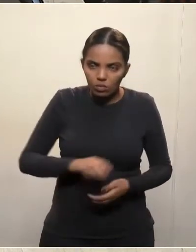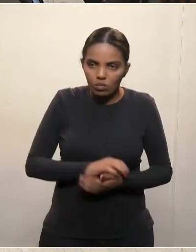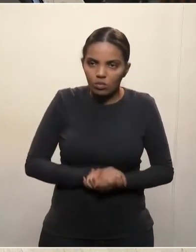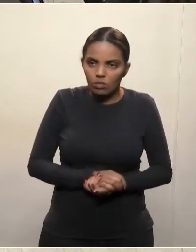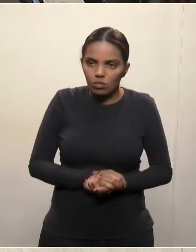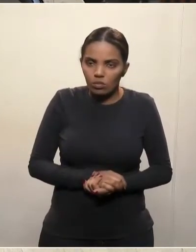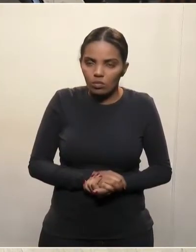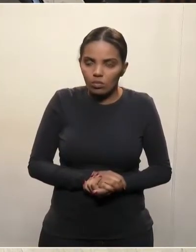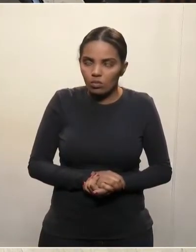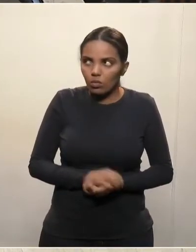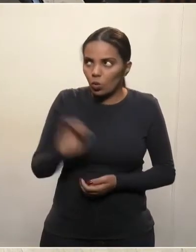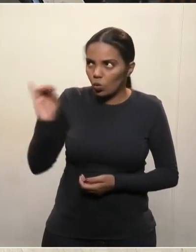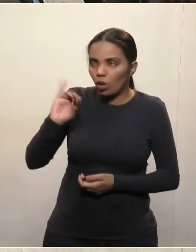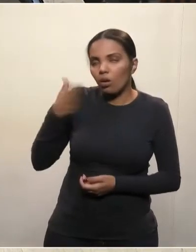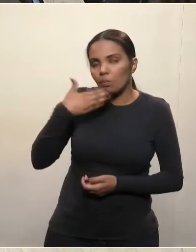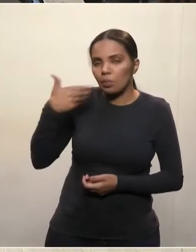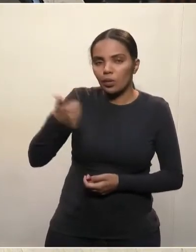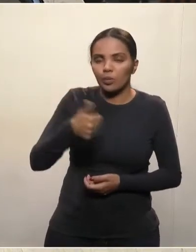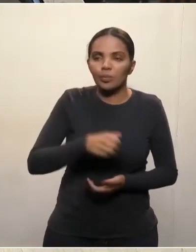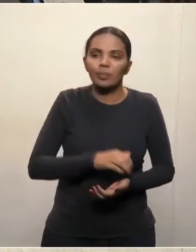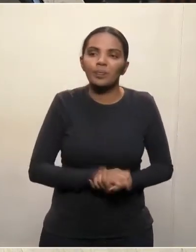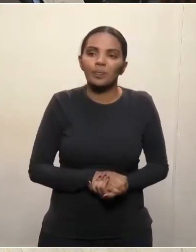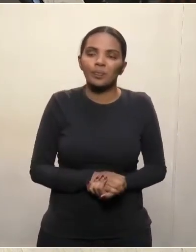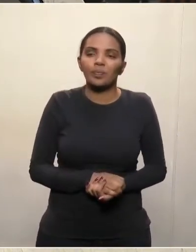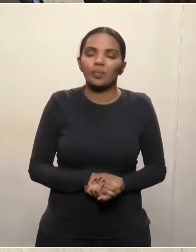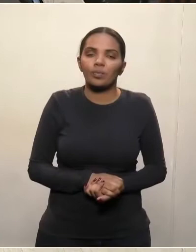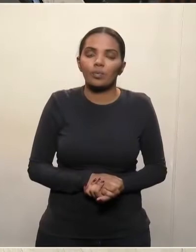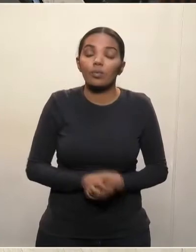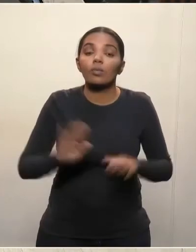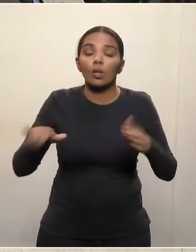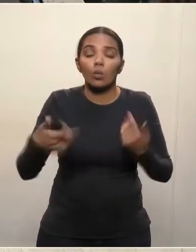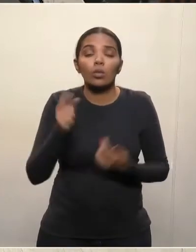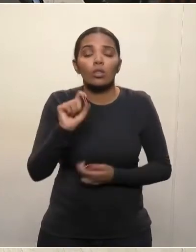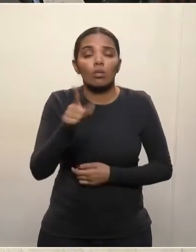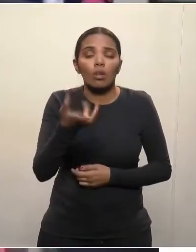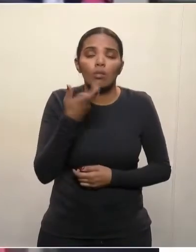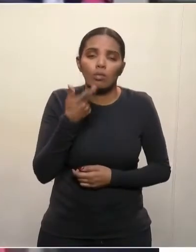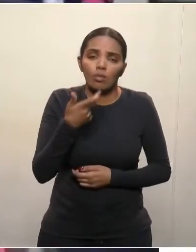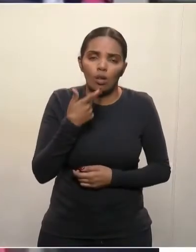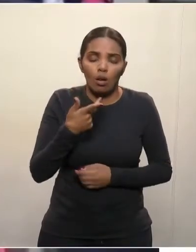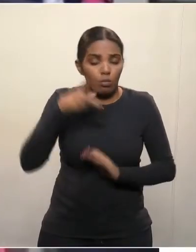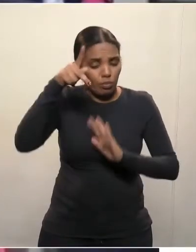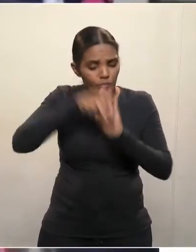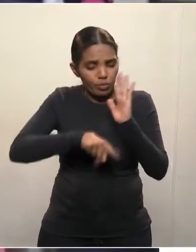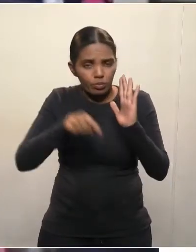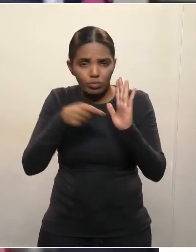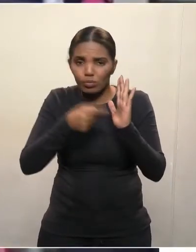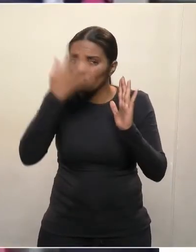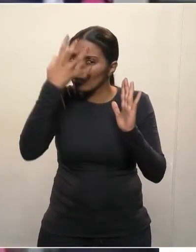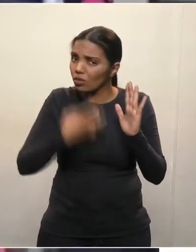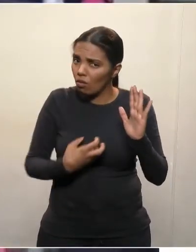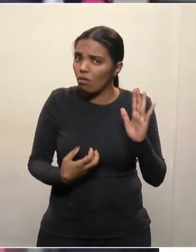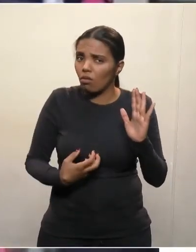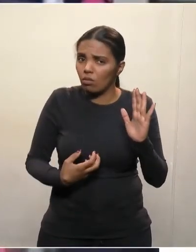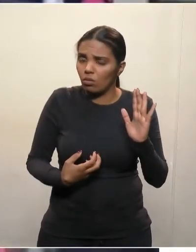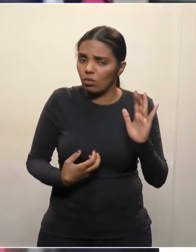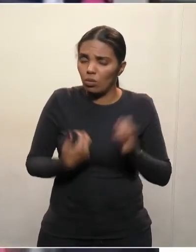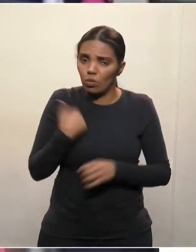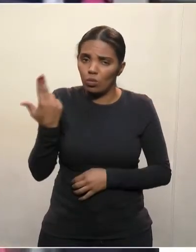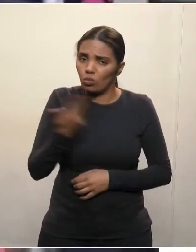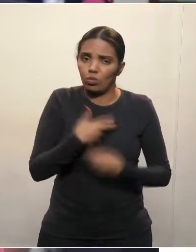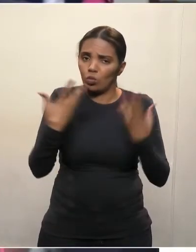Oi? Oi, melhorou. Melhorou. Então, que eu quero dizer? O projeto é sério. Nós não admitimos aqui